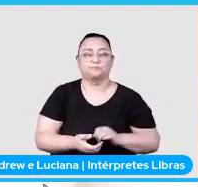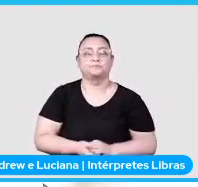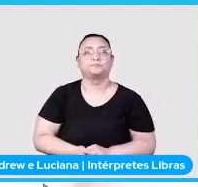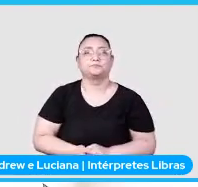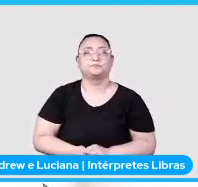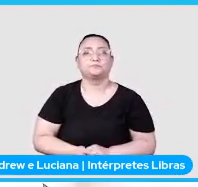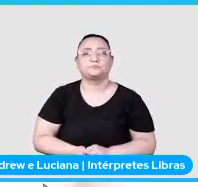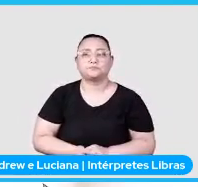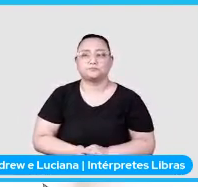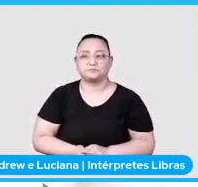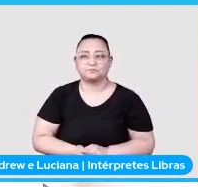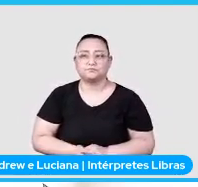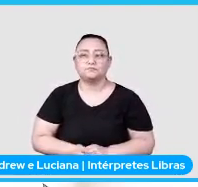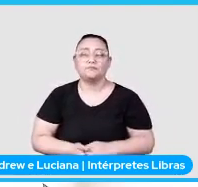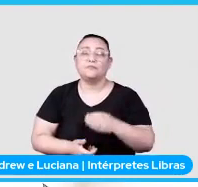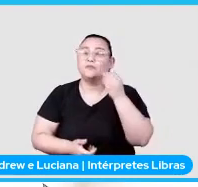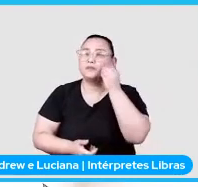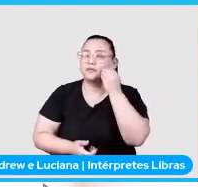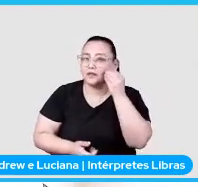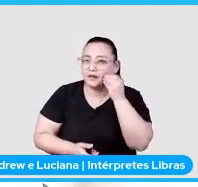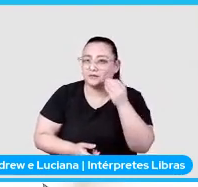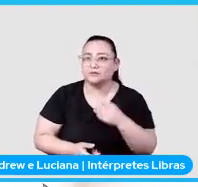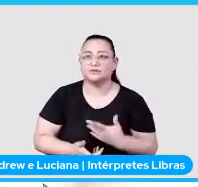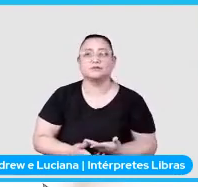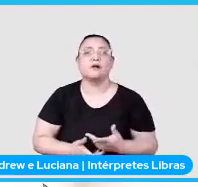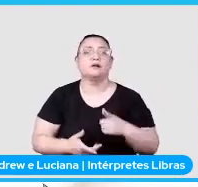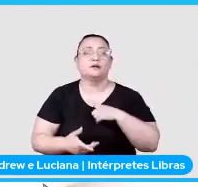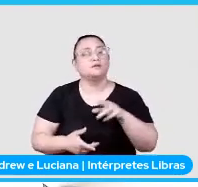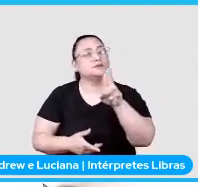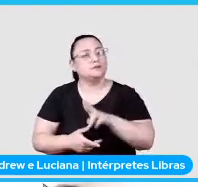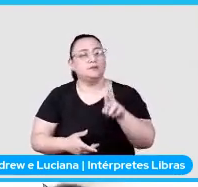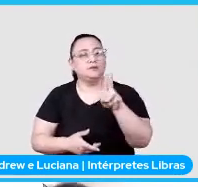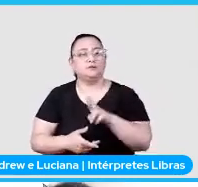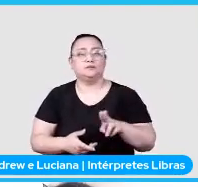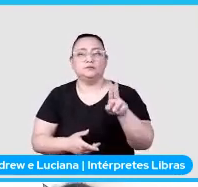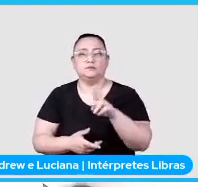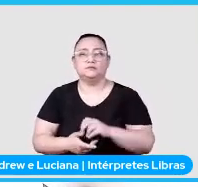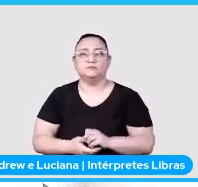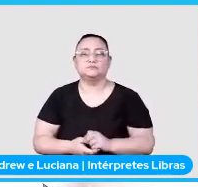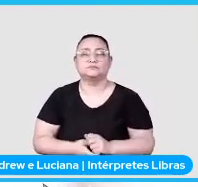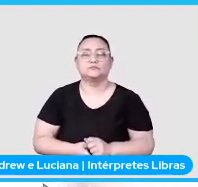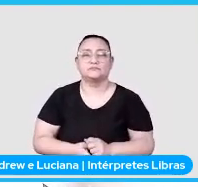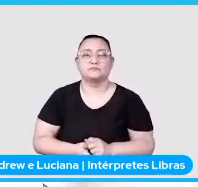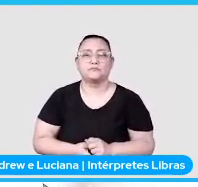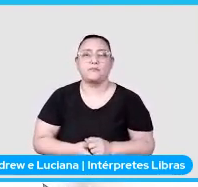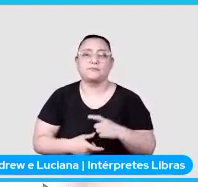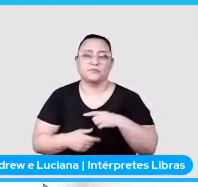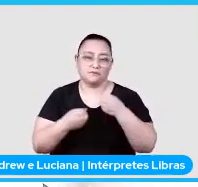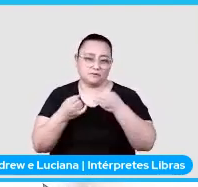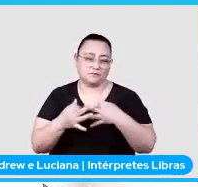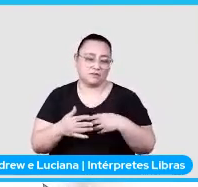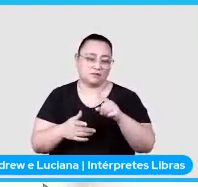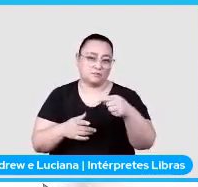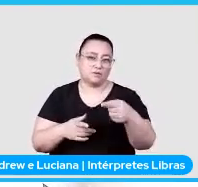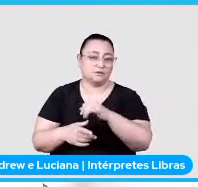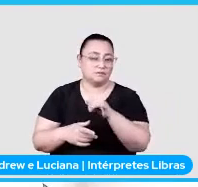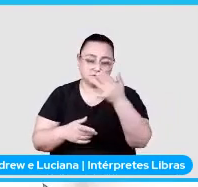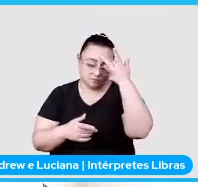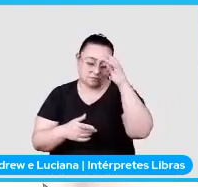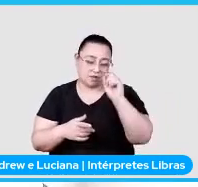No teste case, eu utilizei o status do Scrapy, eu vou explicar o que é status depois, eu vou ser no seu backyard.